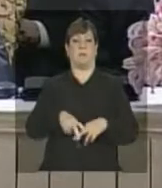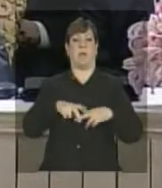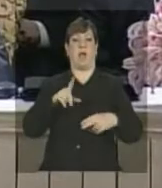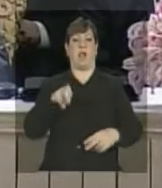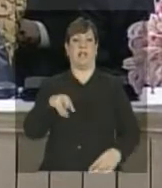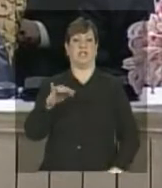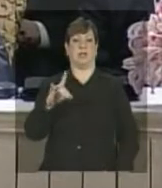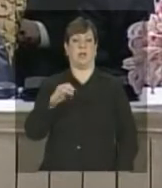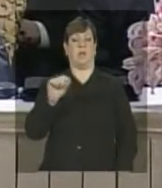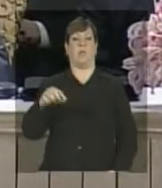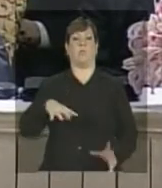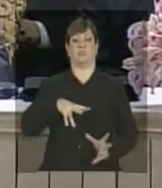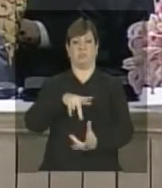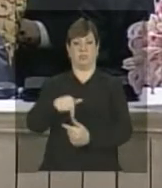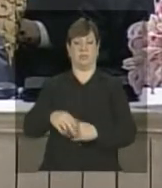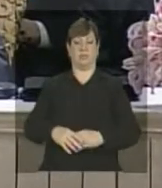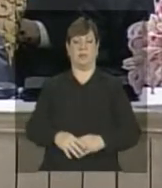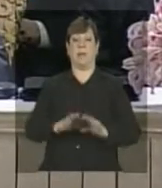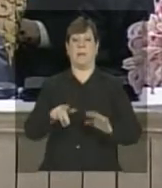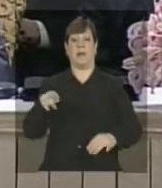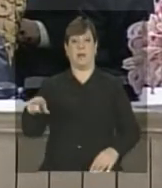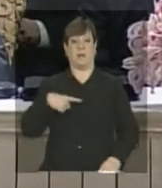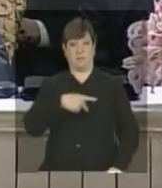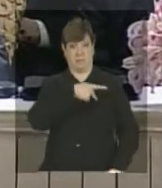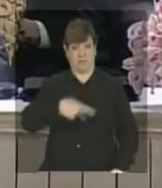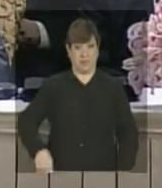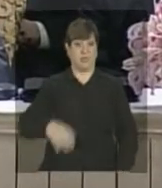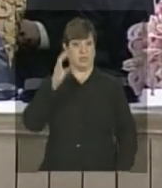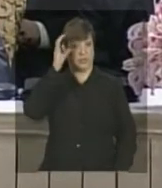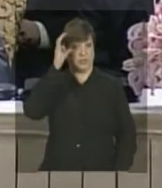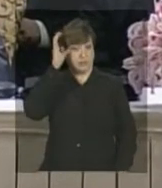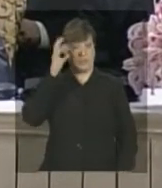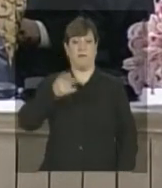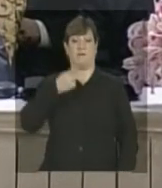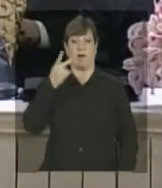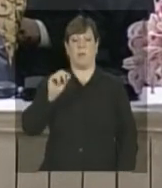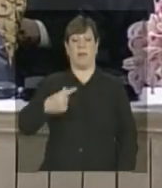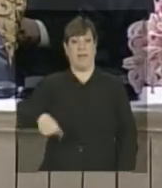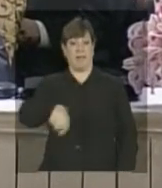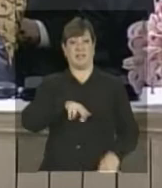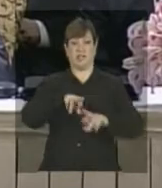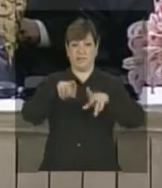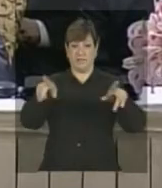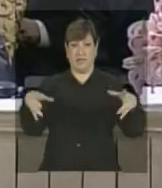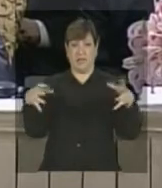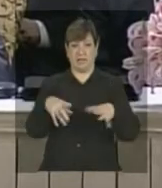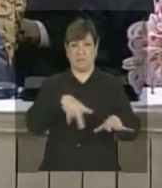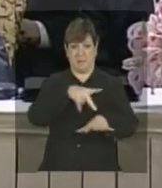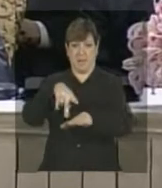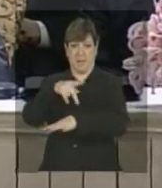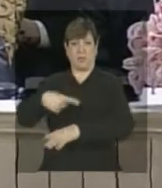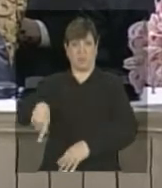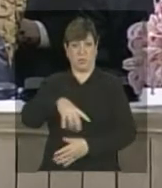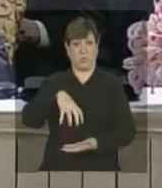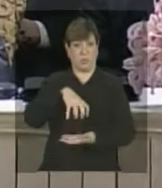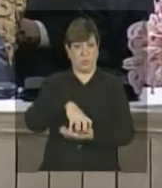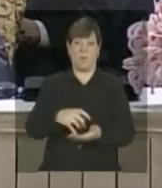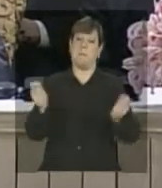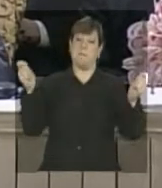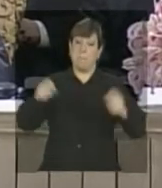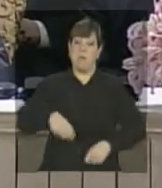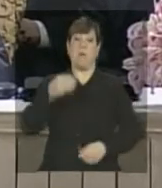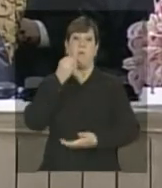Já o presidente chinês, Ruxintal, ressaltou que essas diferenças entre os países do grupo podem ser uma